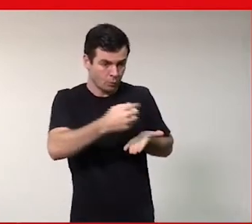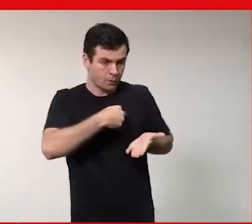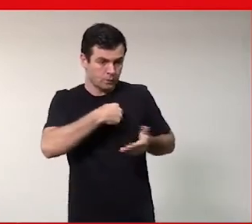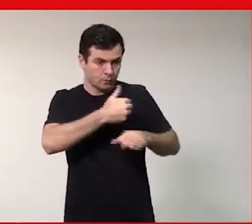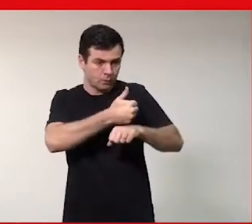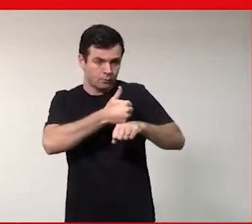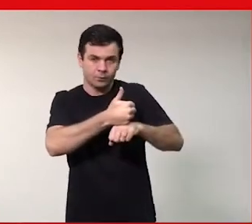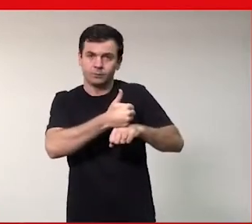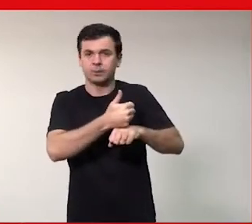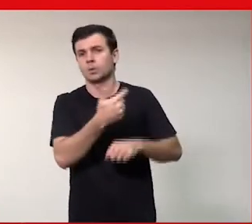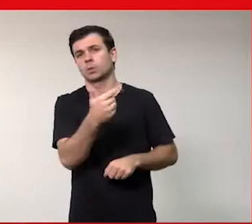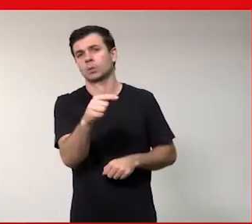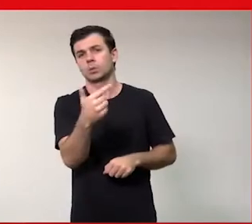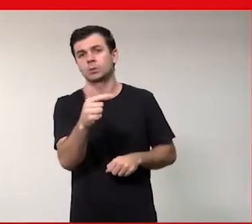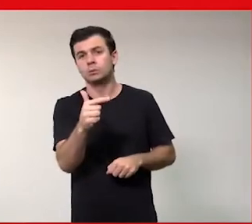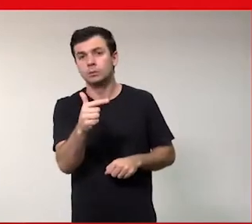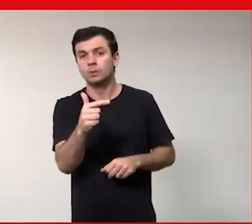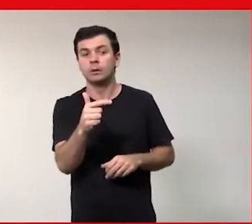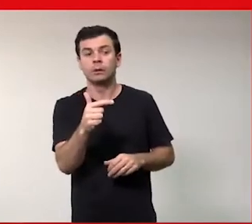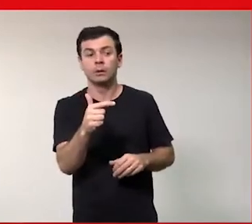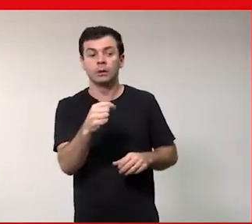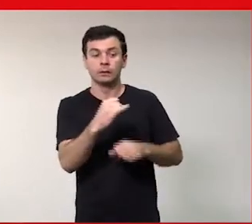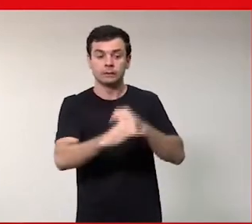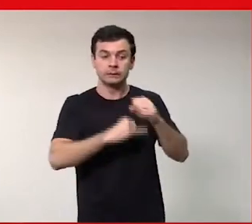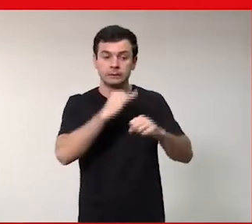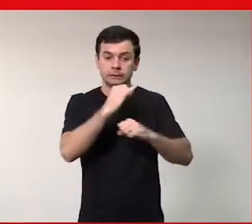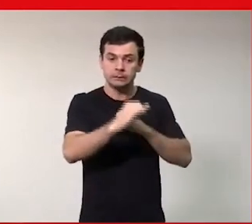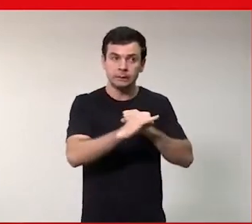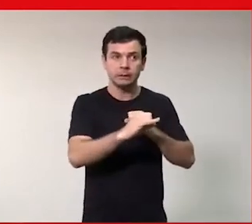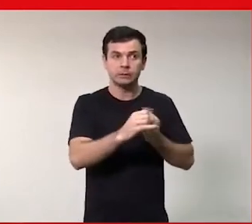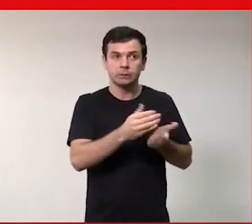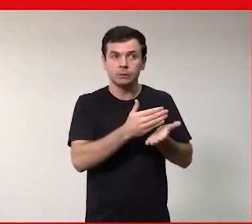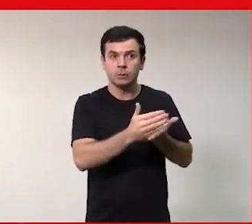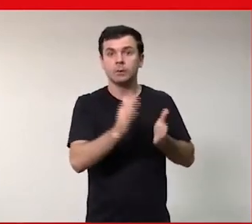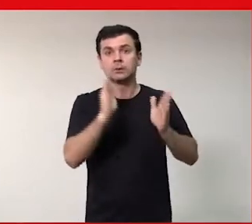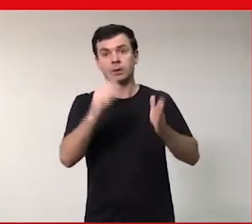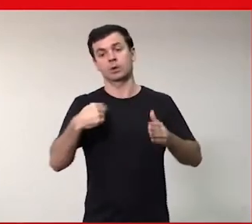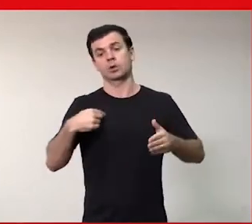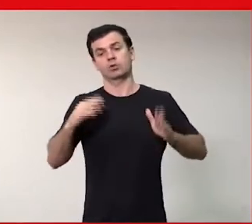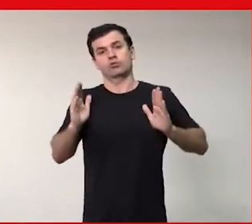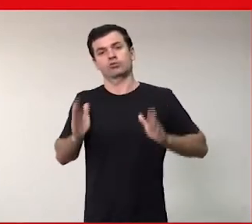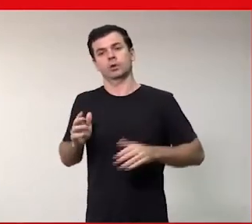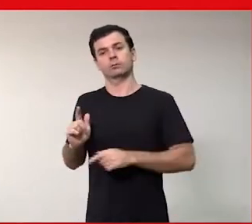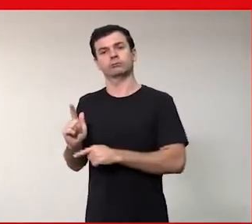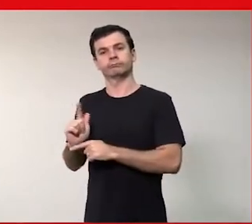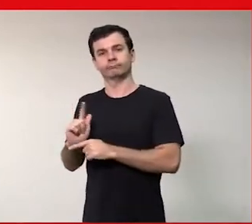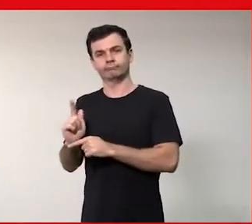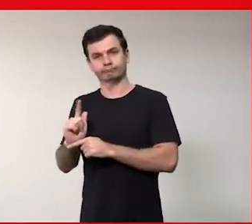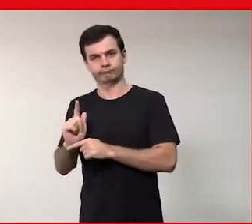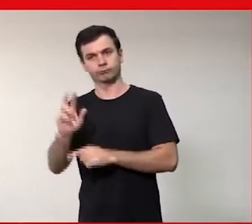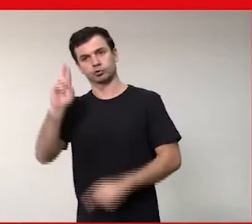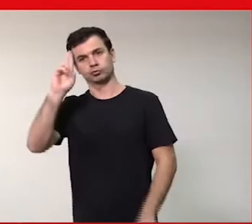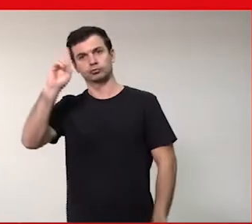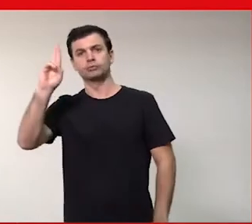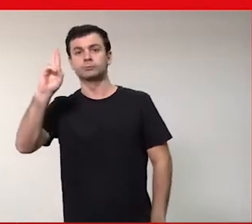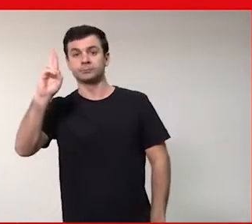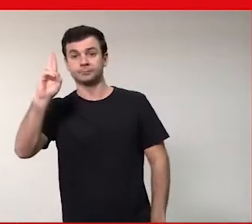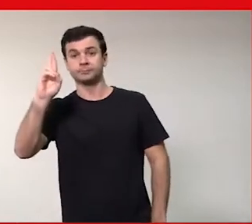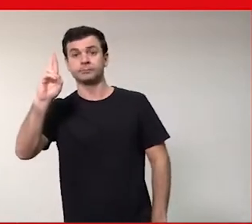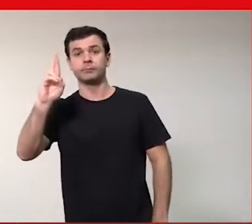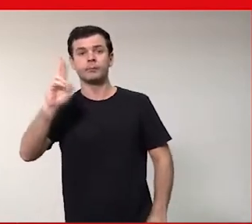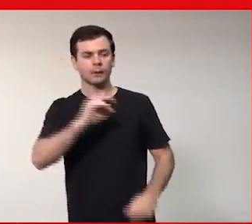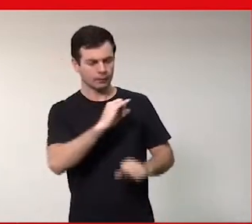começou a ser quando a gente já estava numa posição de gerência, de muito mais senior. E ela possibilitou uma série de coisas,